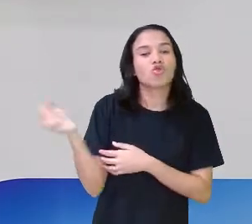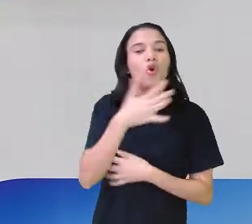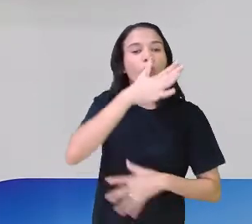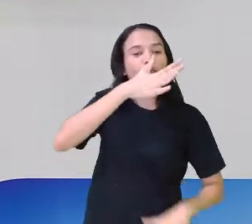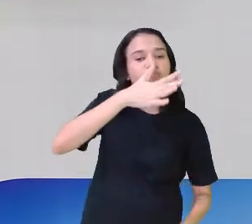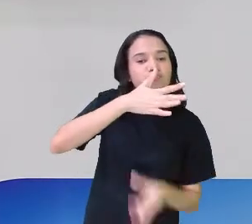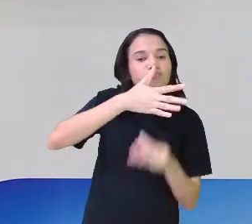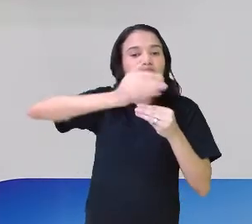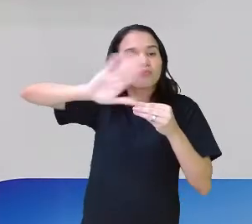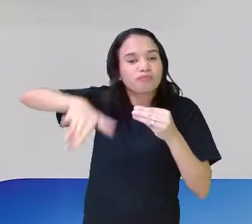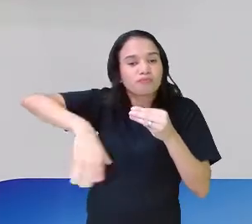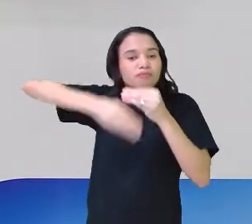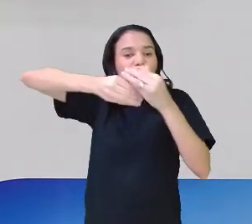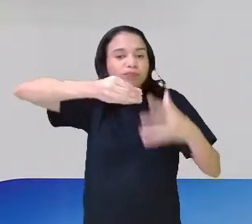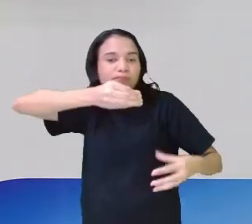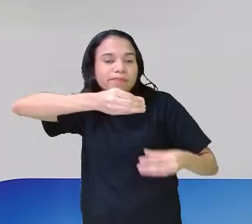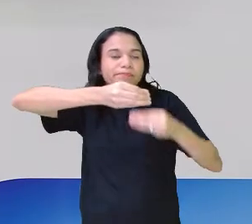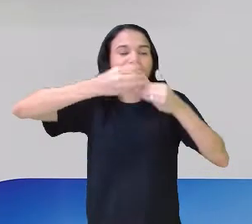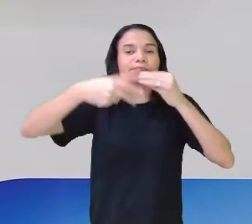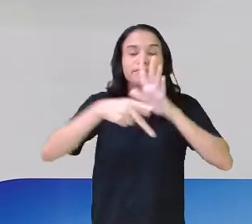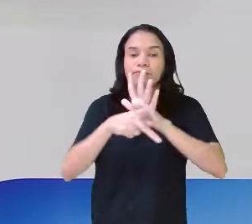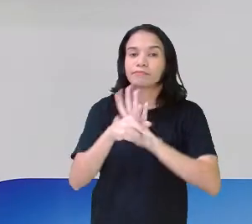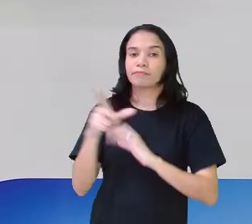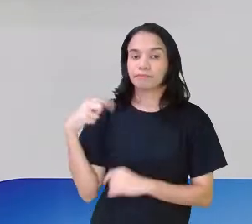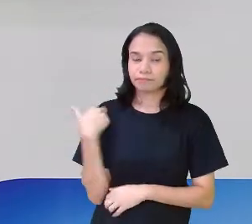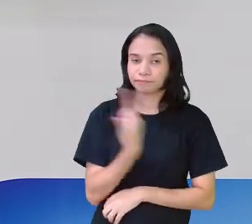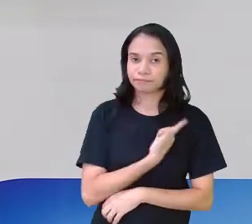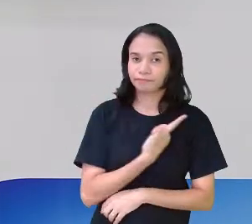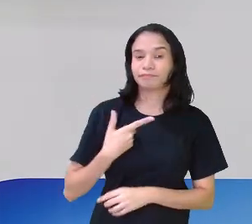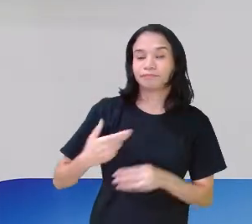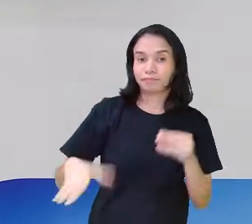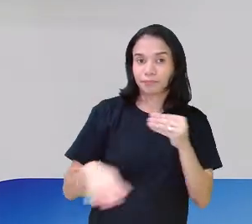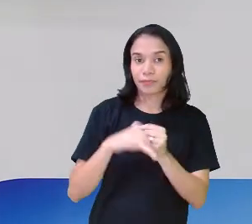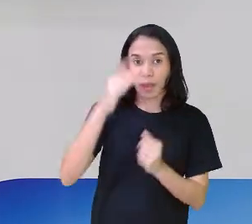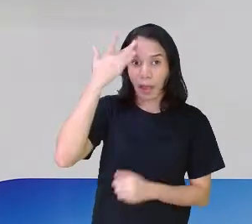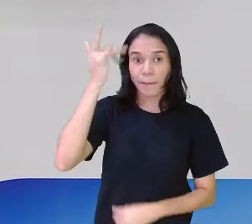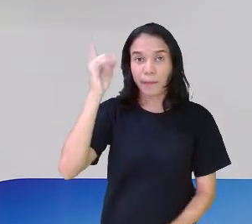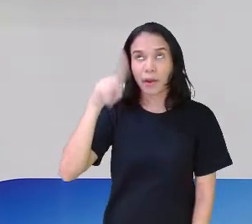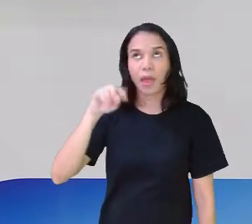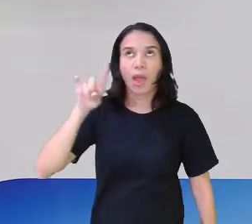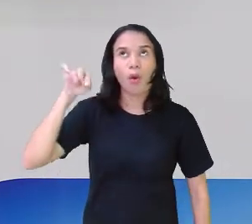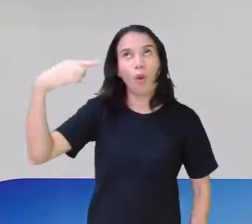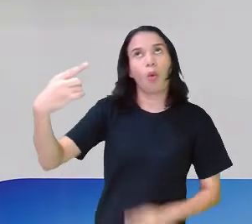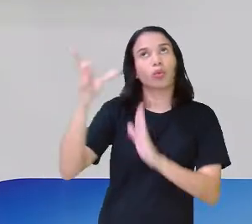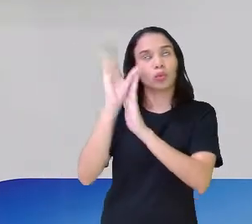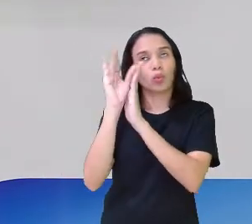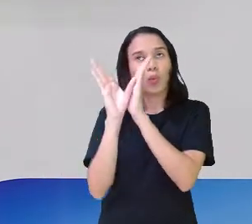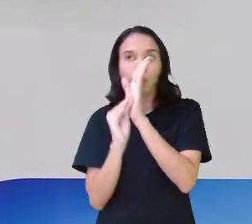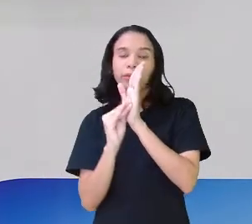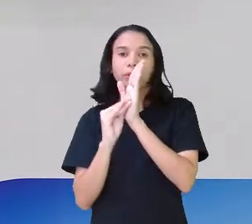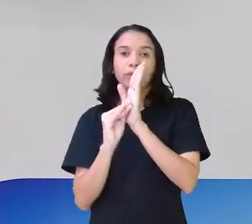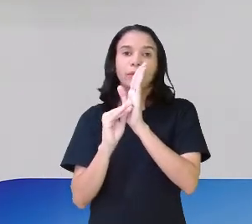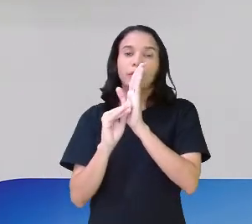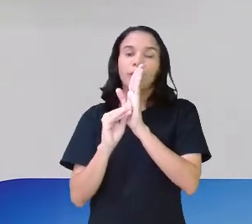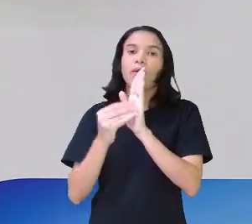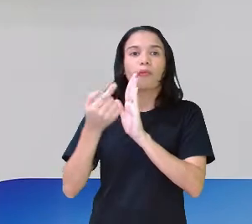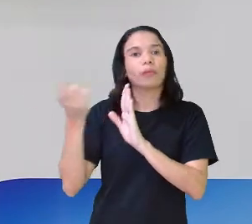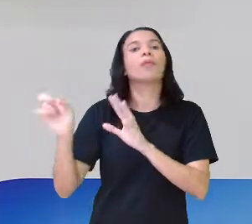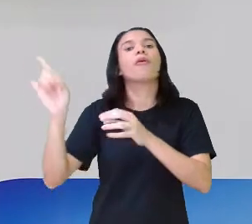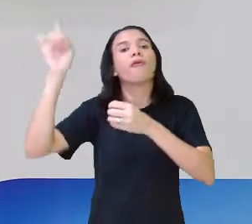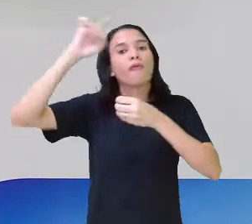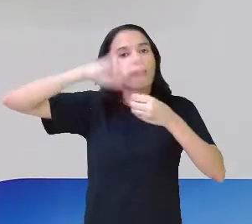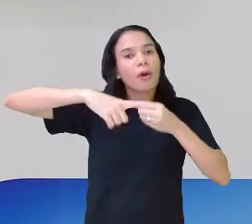Quando a gente trabalha o conteúdo, sempre tem alguma coisa a mais. Amanhã já será outro conteúdo. Depois de alguns dias,